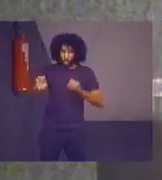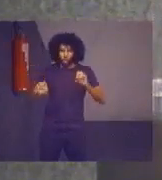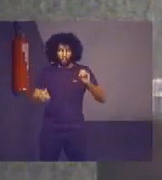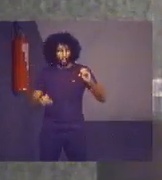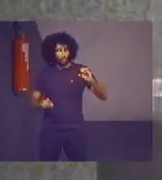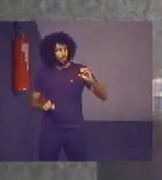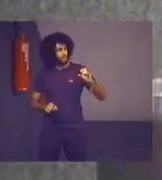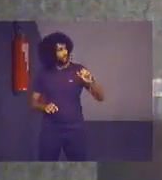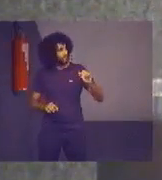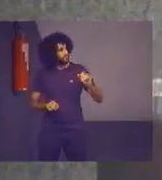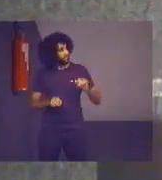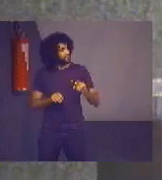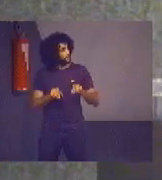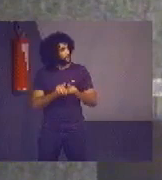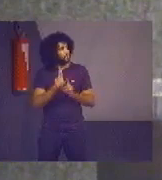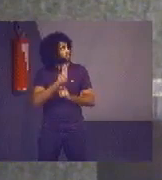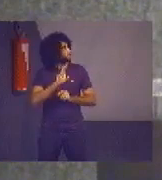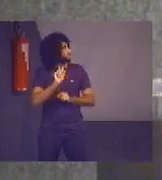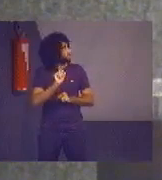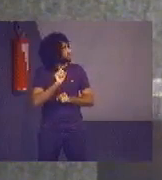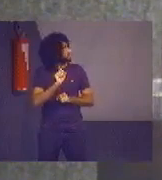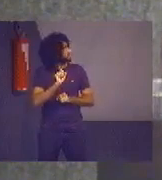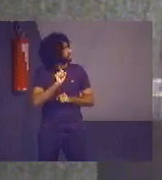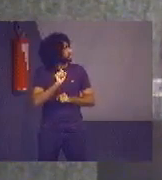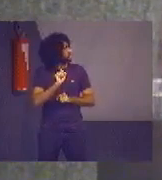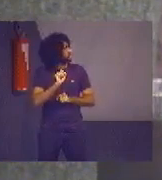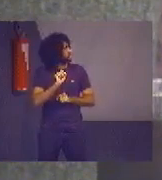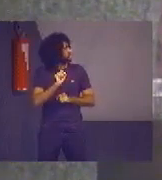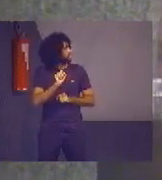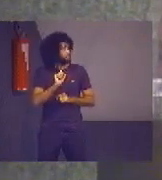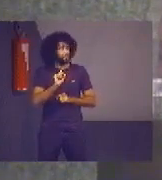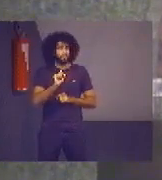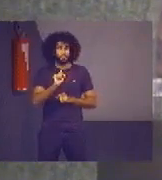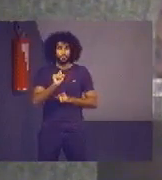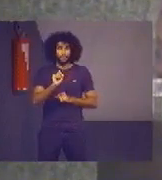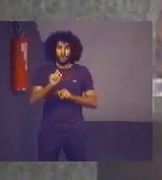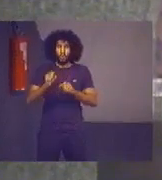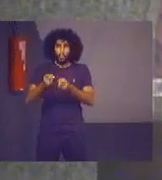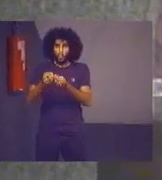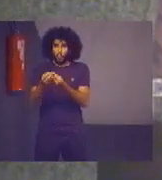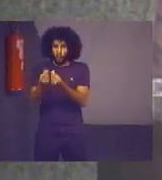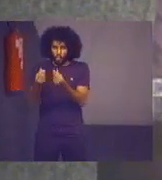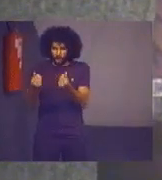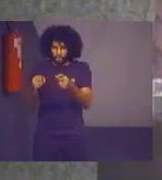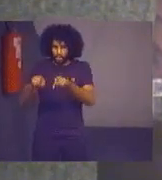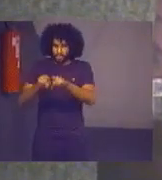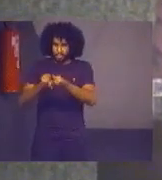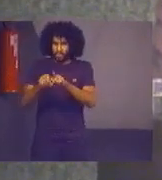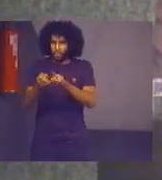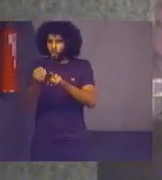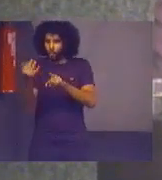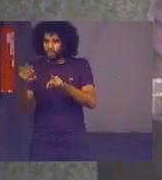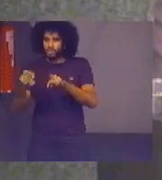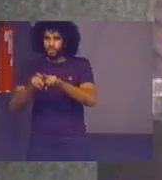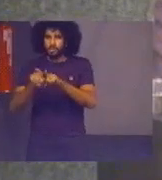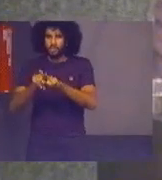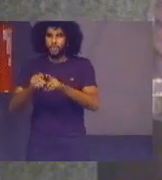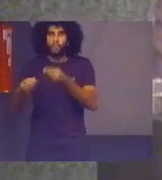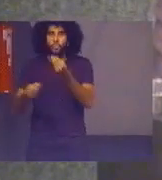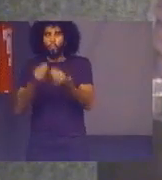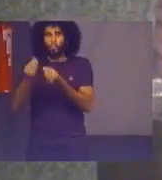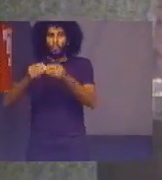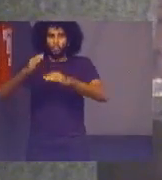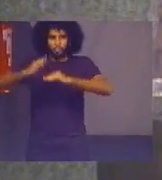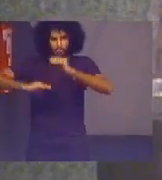atuação governamental nos âmbitos de economicidade, eficácia, eficiência e efetividade da ação